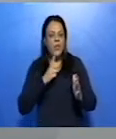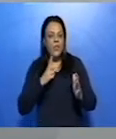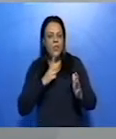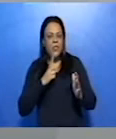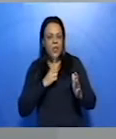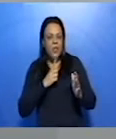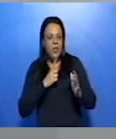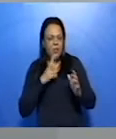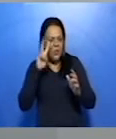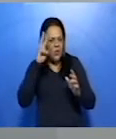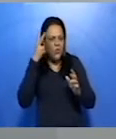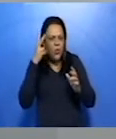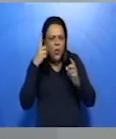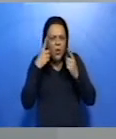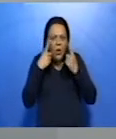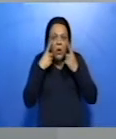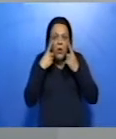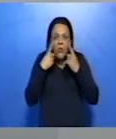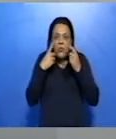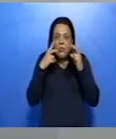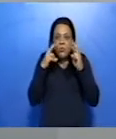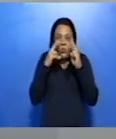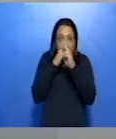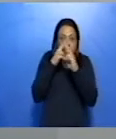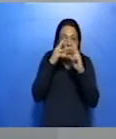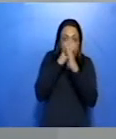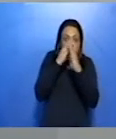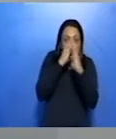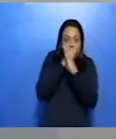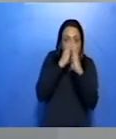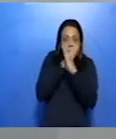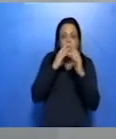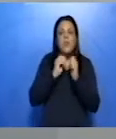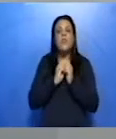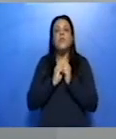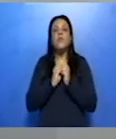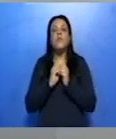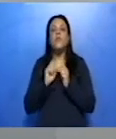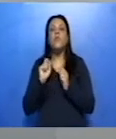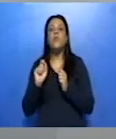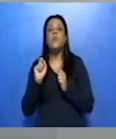idas, vindas, retornos, recuos. Vamos lá, então?